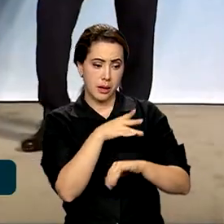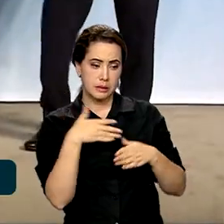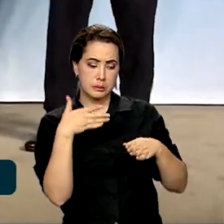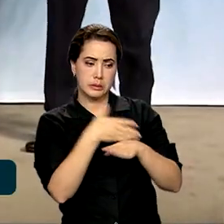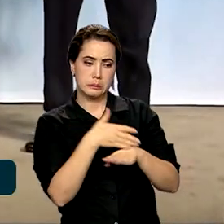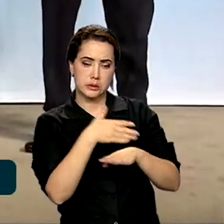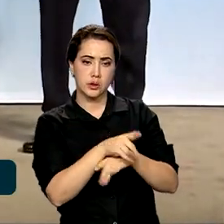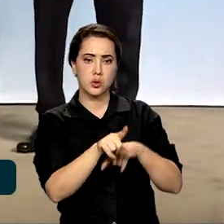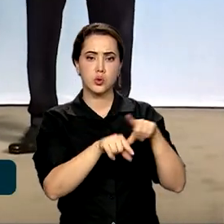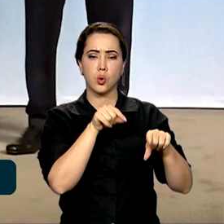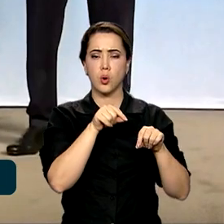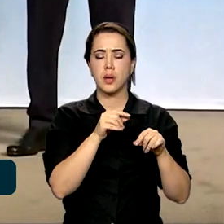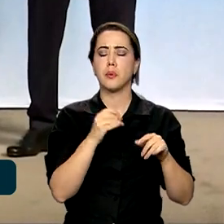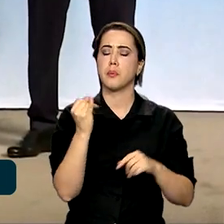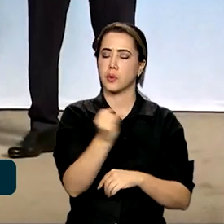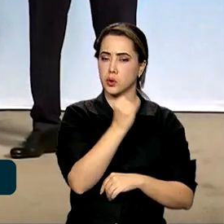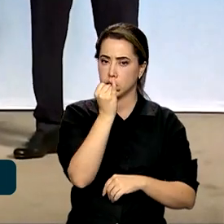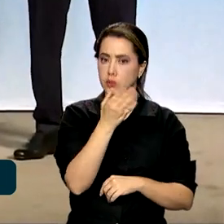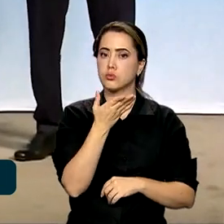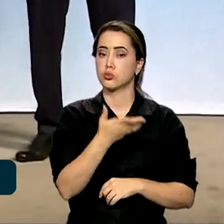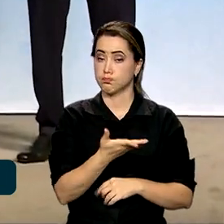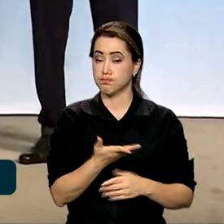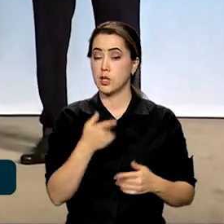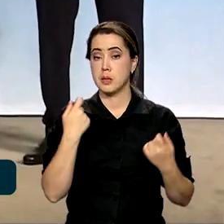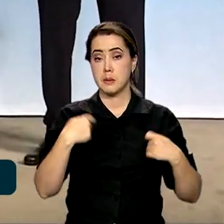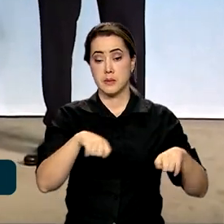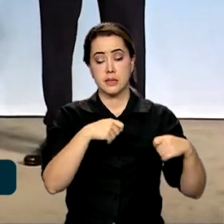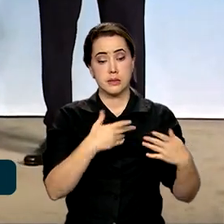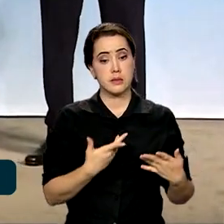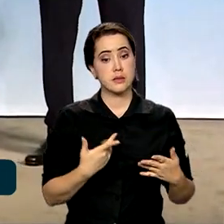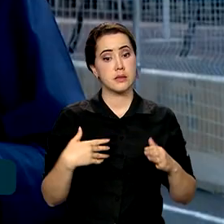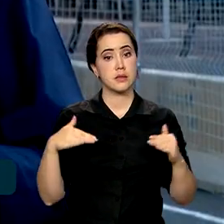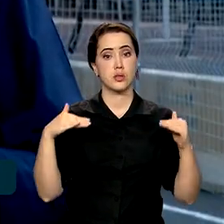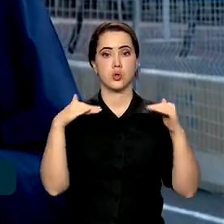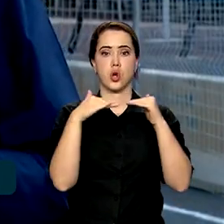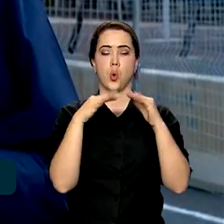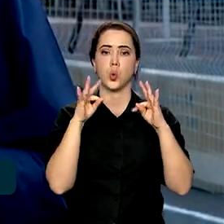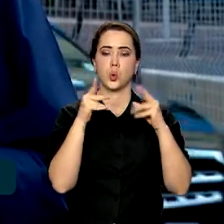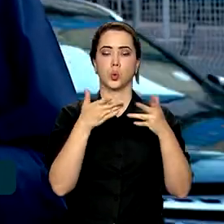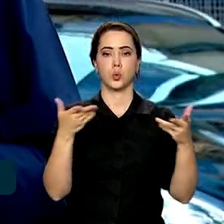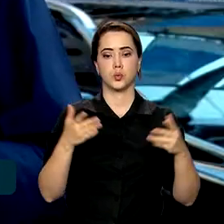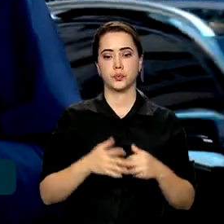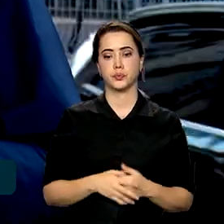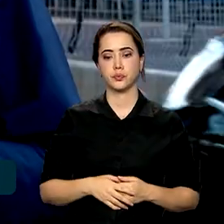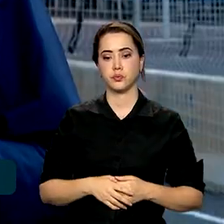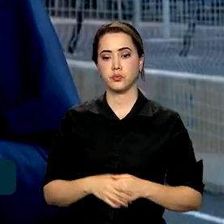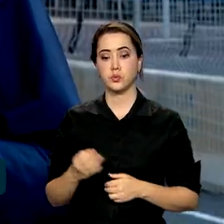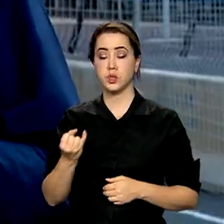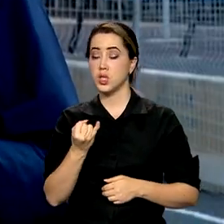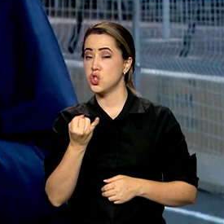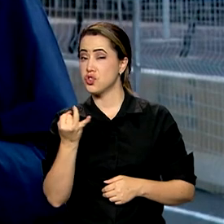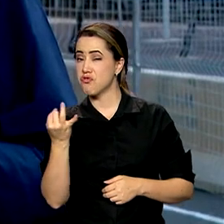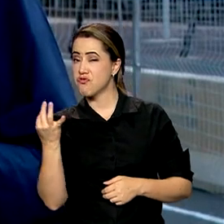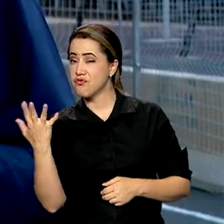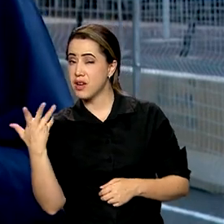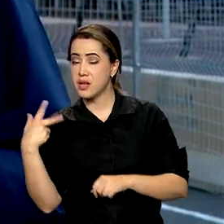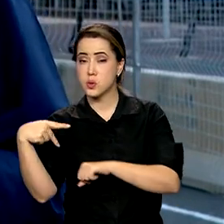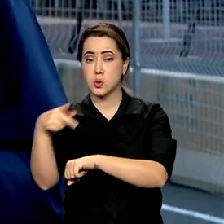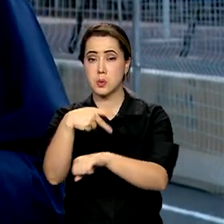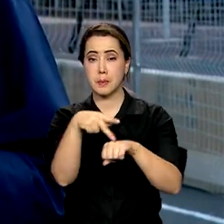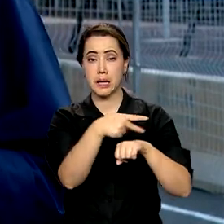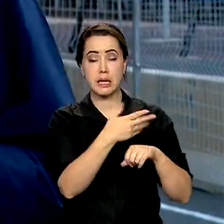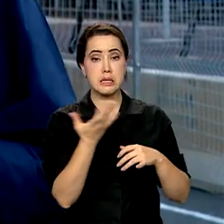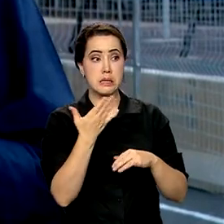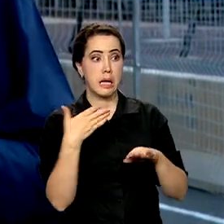têm uma decisão muito importante a fazer. E tem que ser por consenso. Dezenas de países estão interessados e mandaram seus